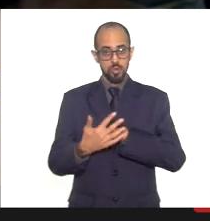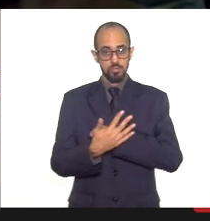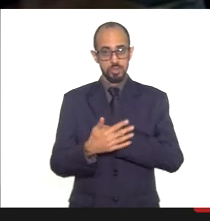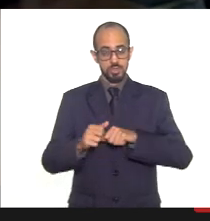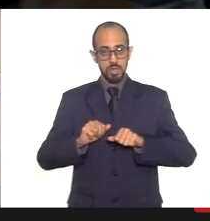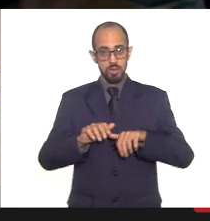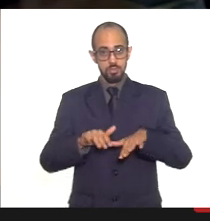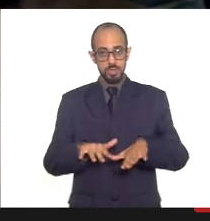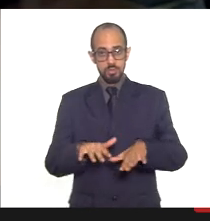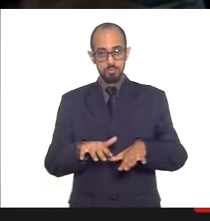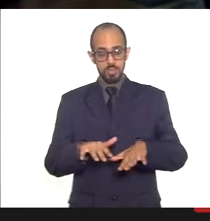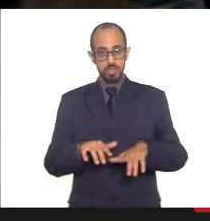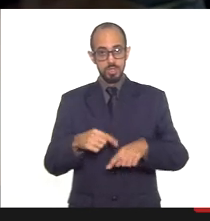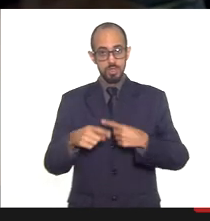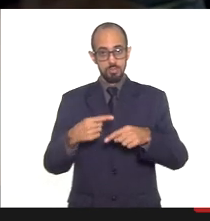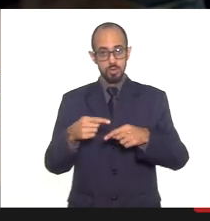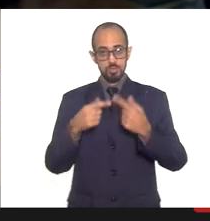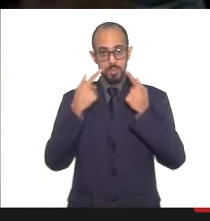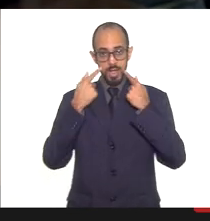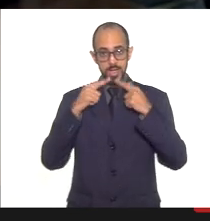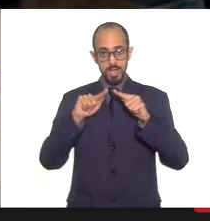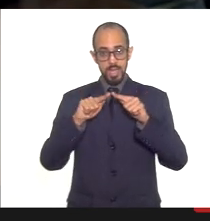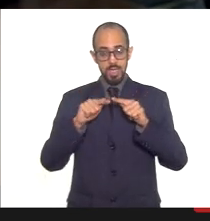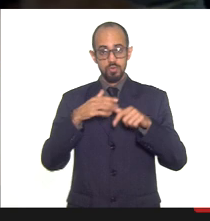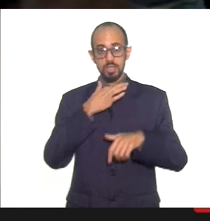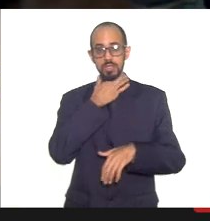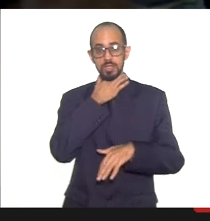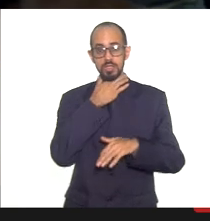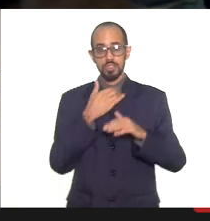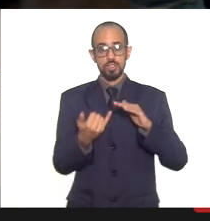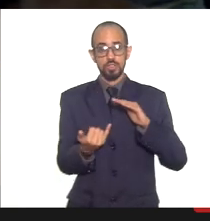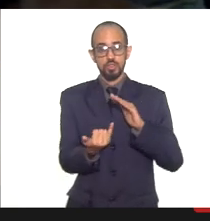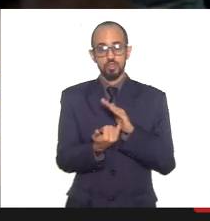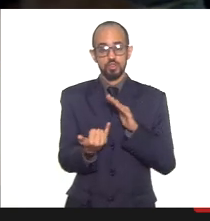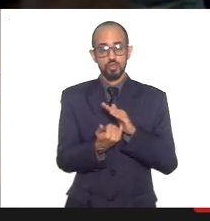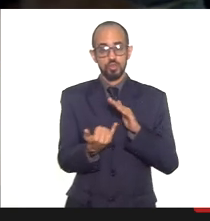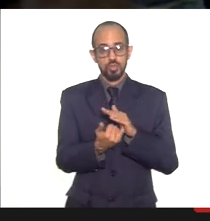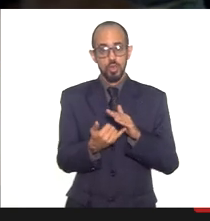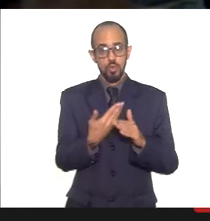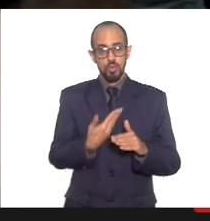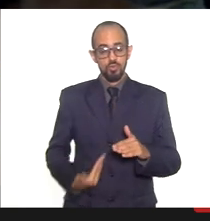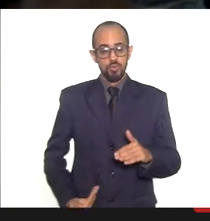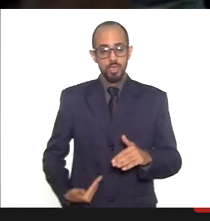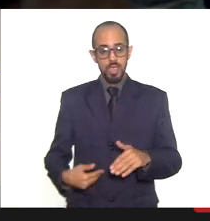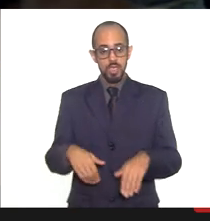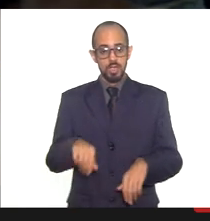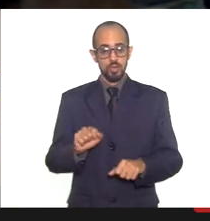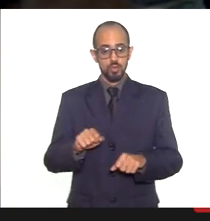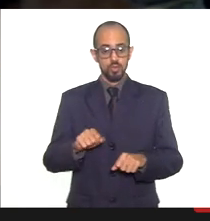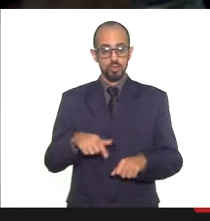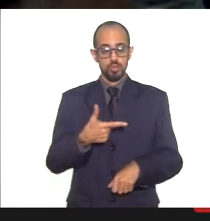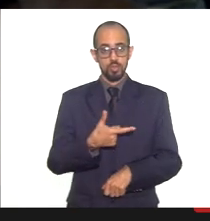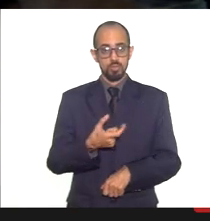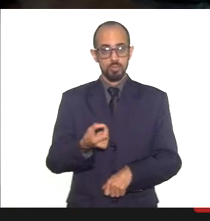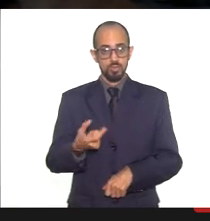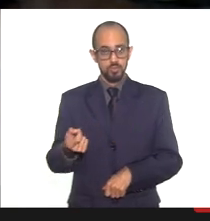e após uma grave crise institucional no governo estadual na Secretaria Estadual de Saúde em 2020.